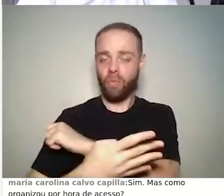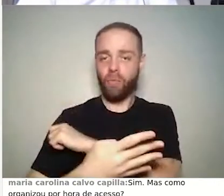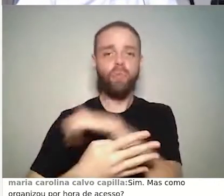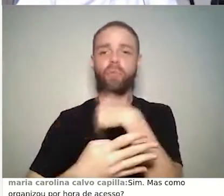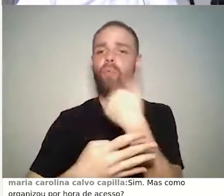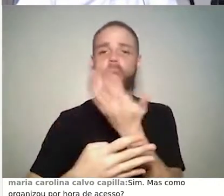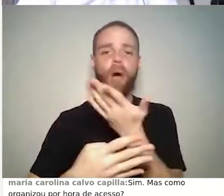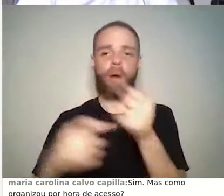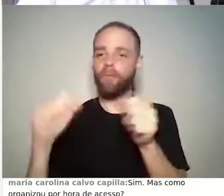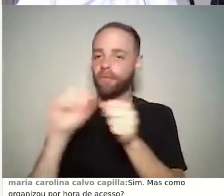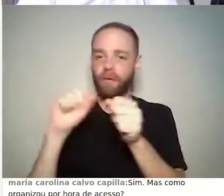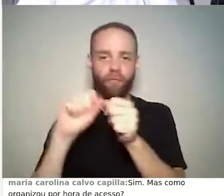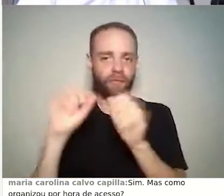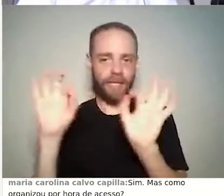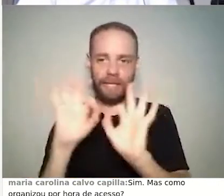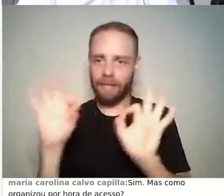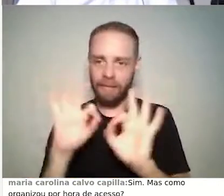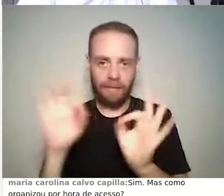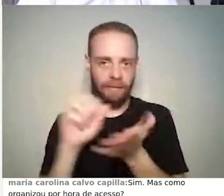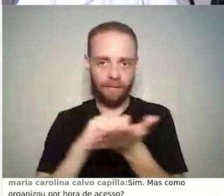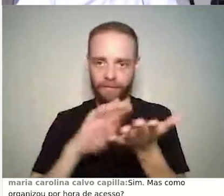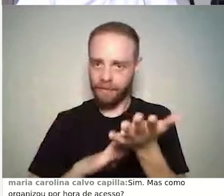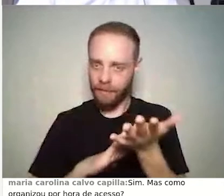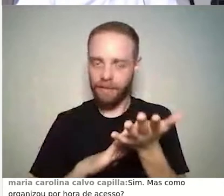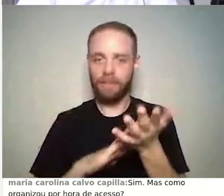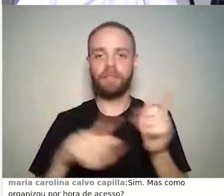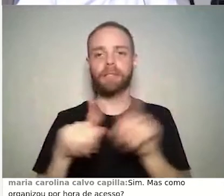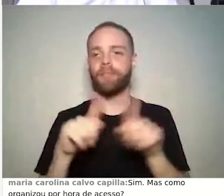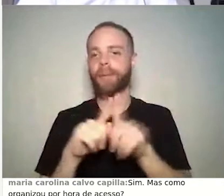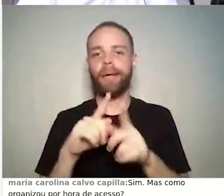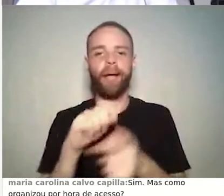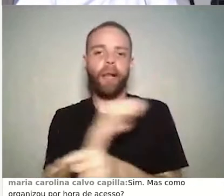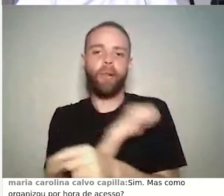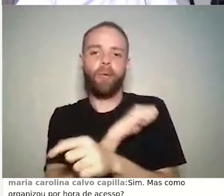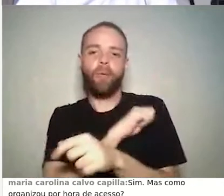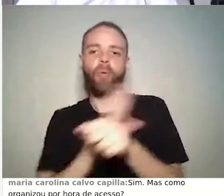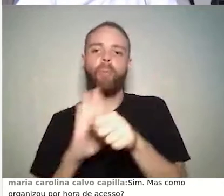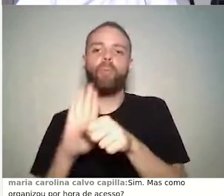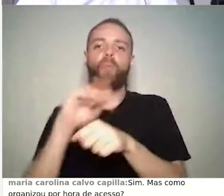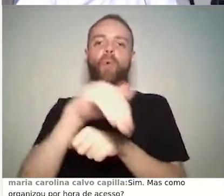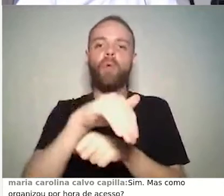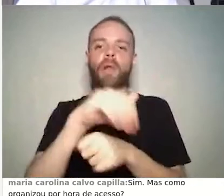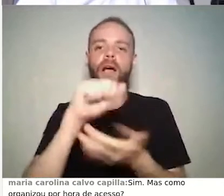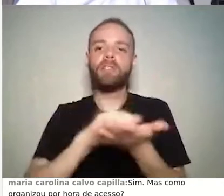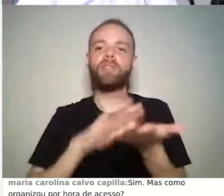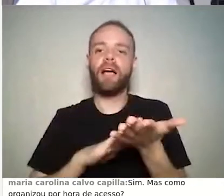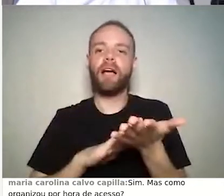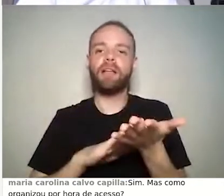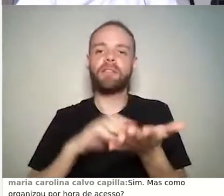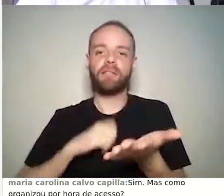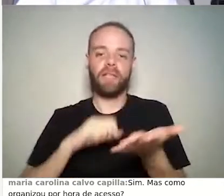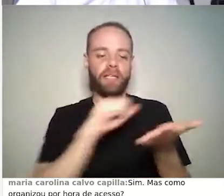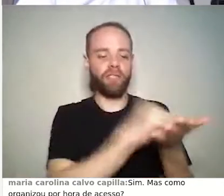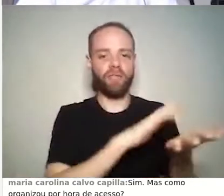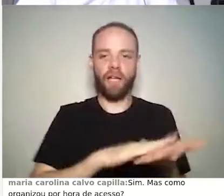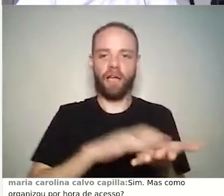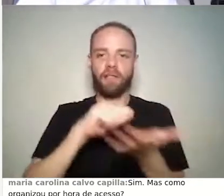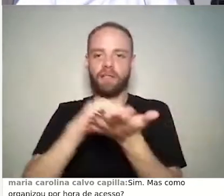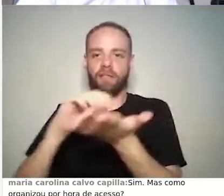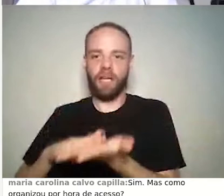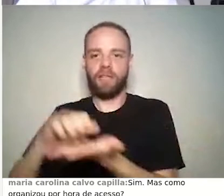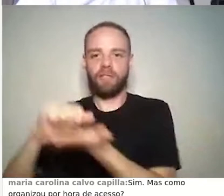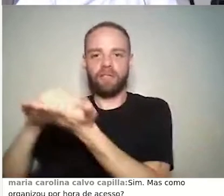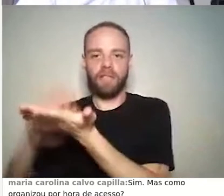não fizeram nenhuma atividade ou quais alunos pularam atividades. Eu tenho as atividades obrigatórias